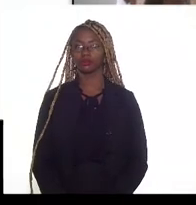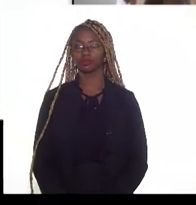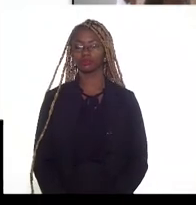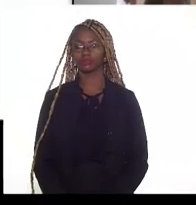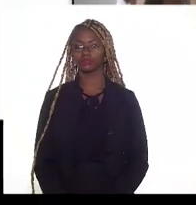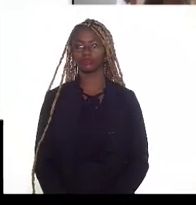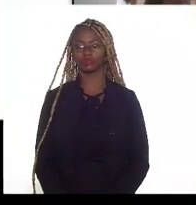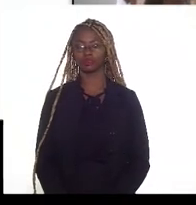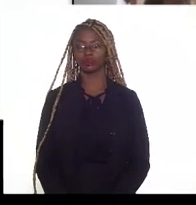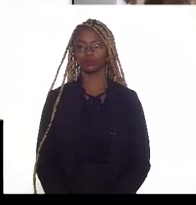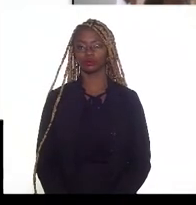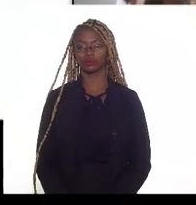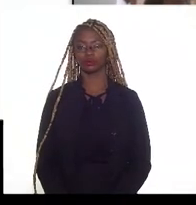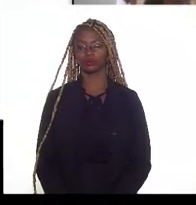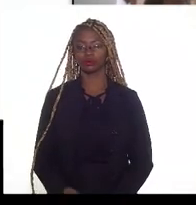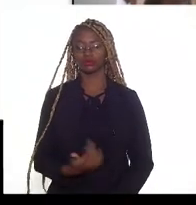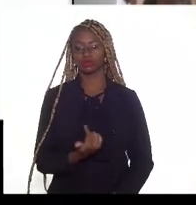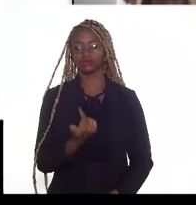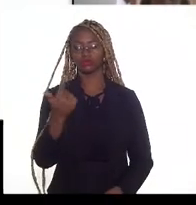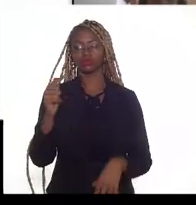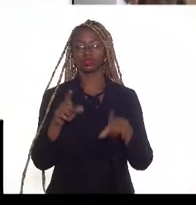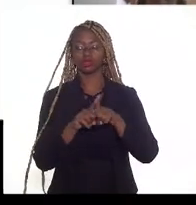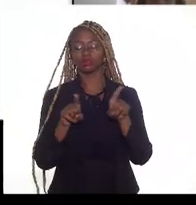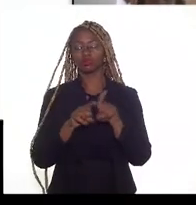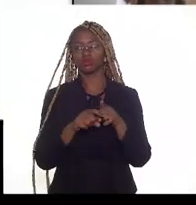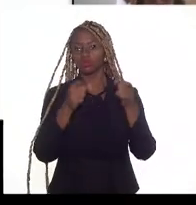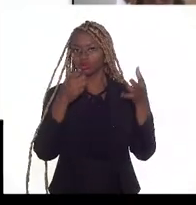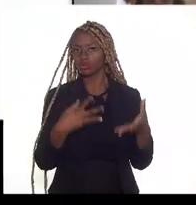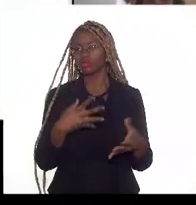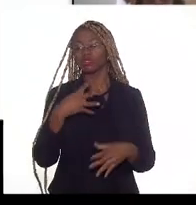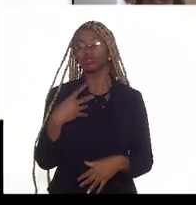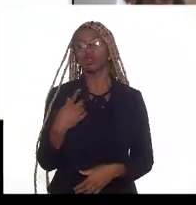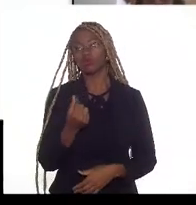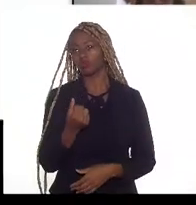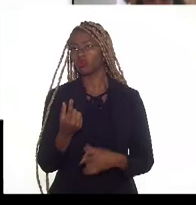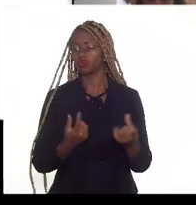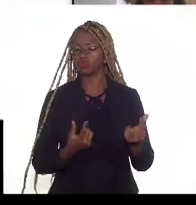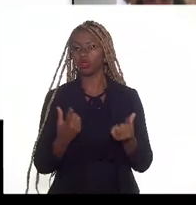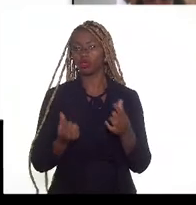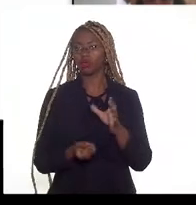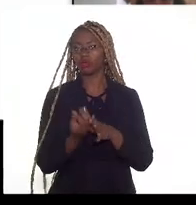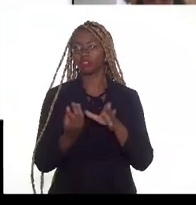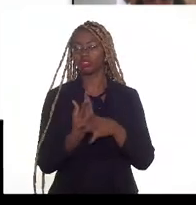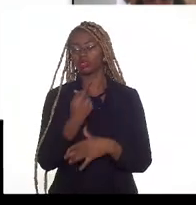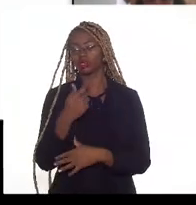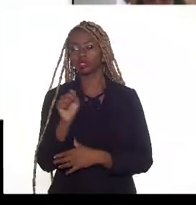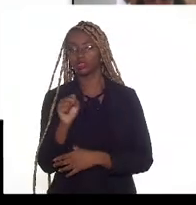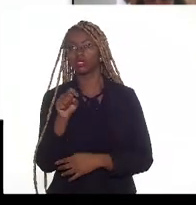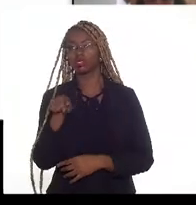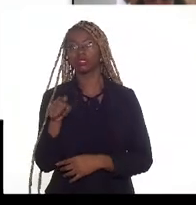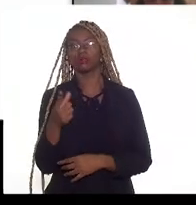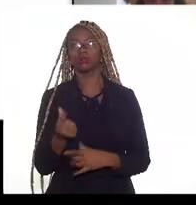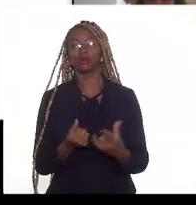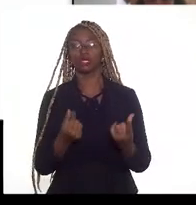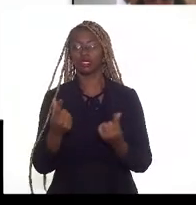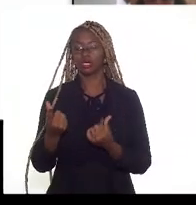O outro componente de definição do valor da produção do gás natural é o seu preço de